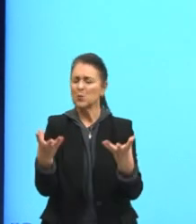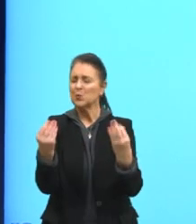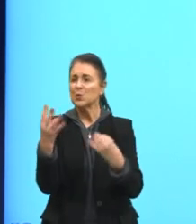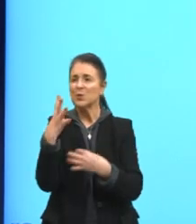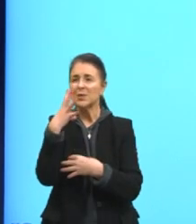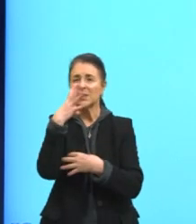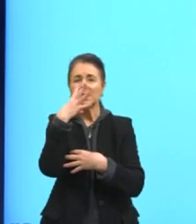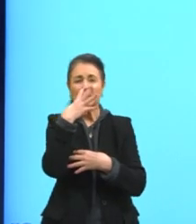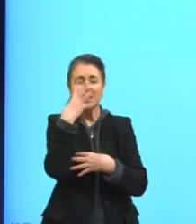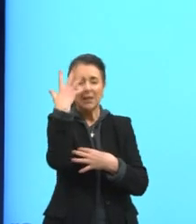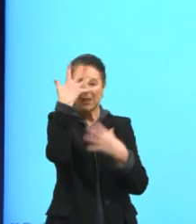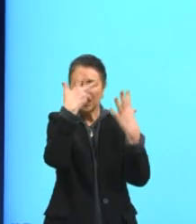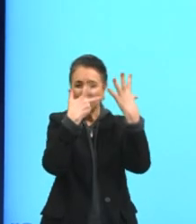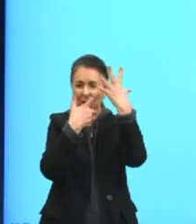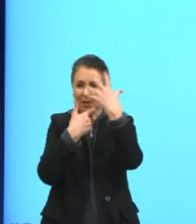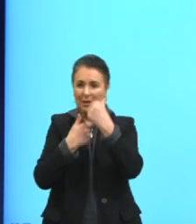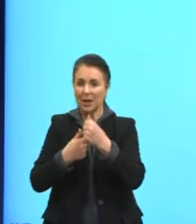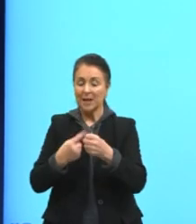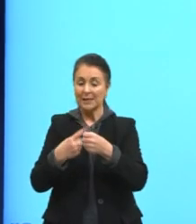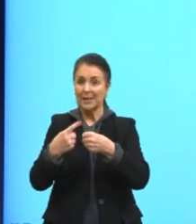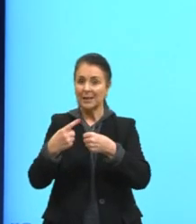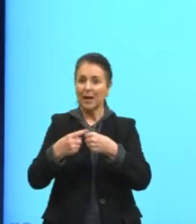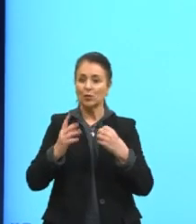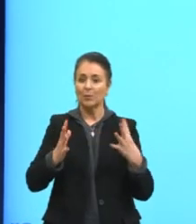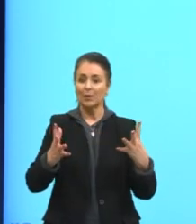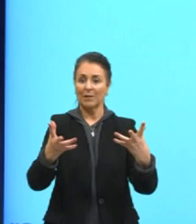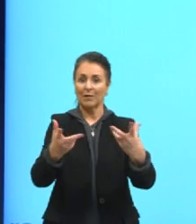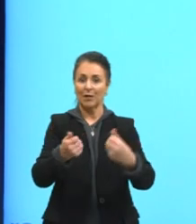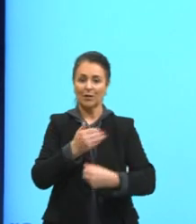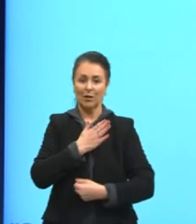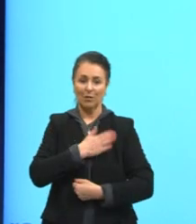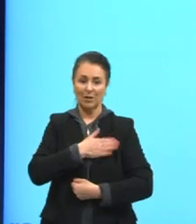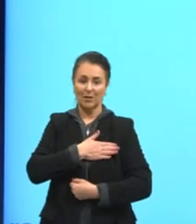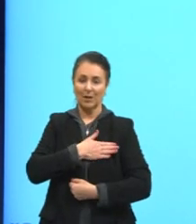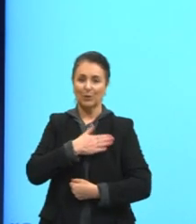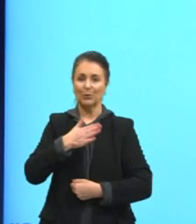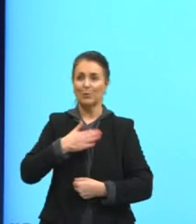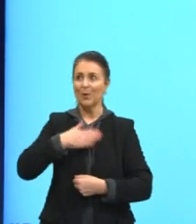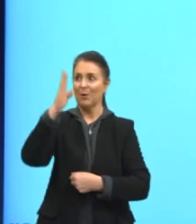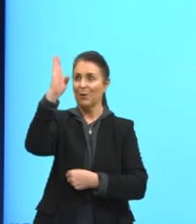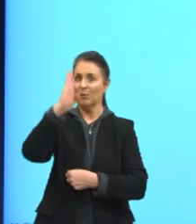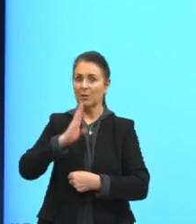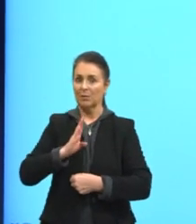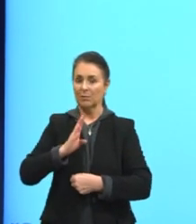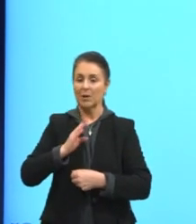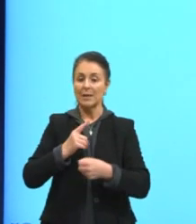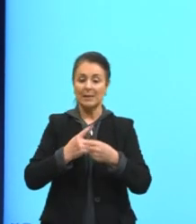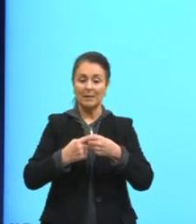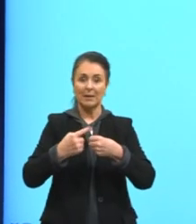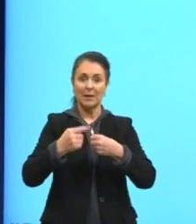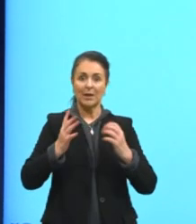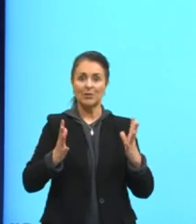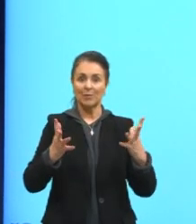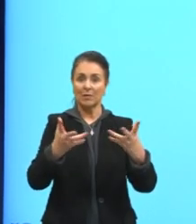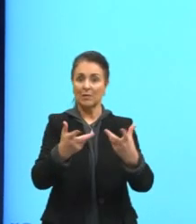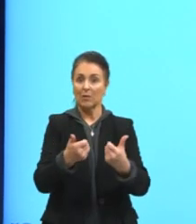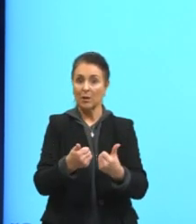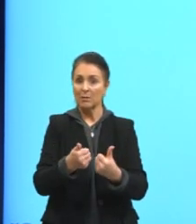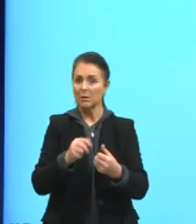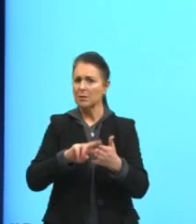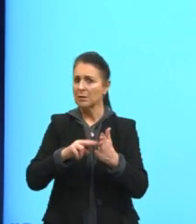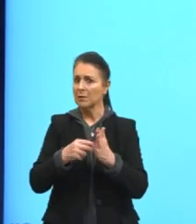Cidade maravilhosa, coração do meu Brasil. Cidade maravilhosa ali, substituindo Rio de Janeiro.